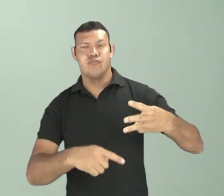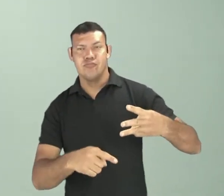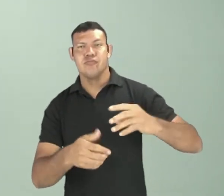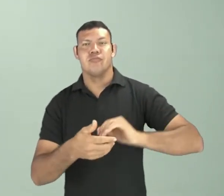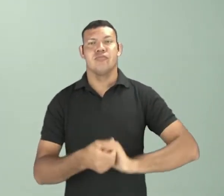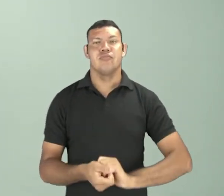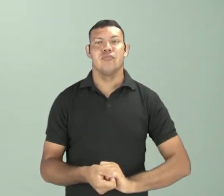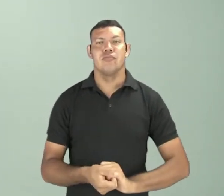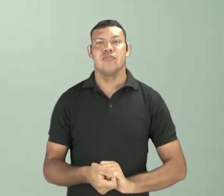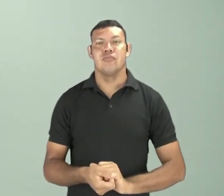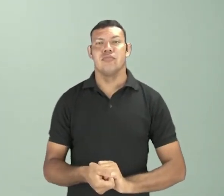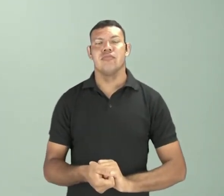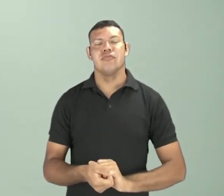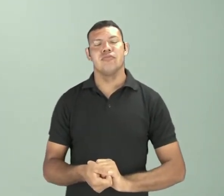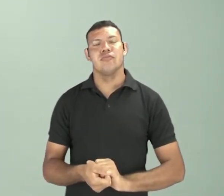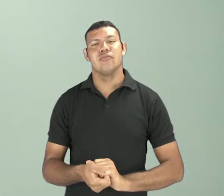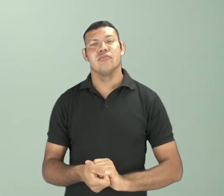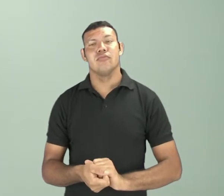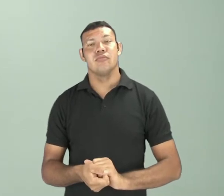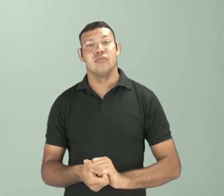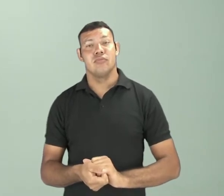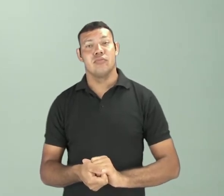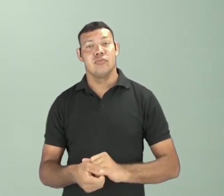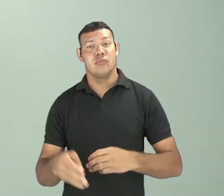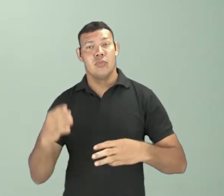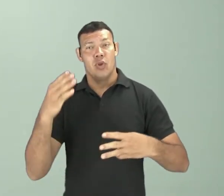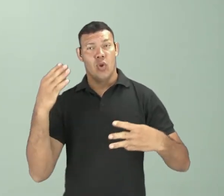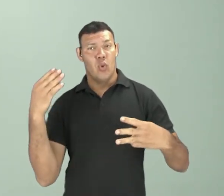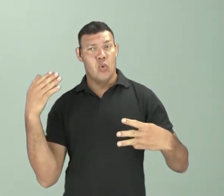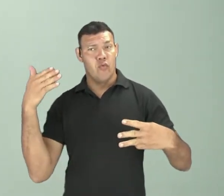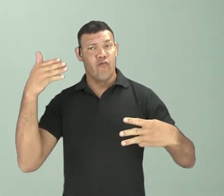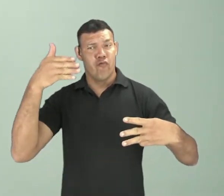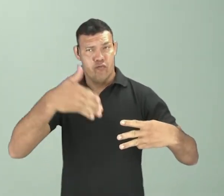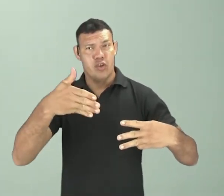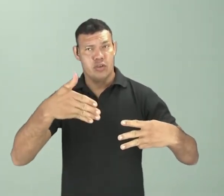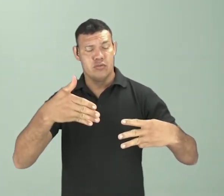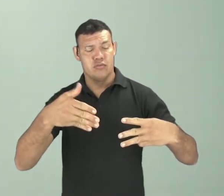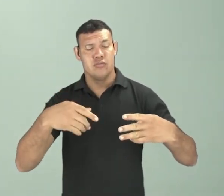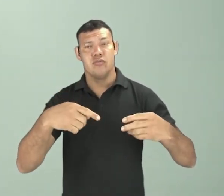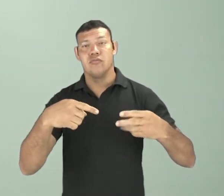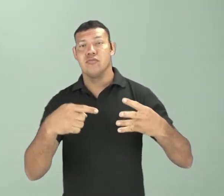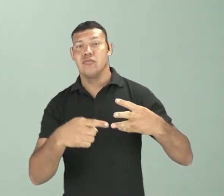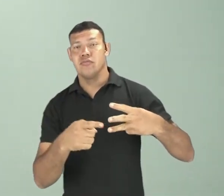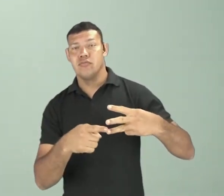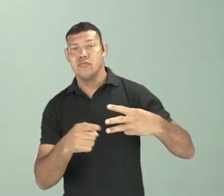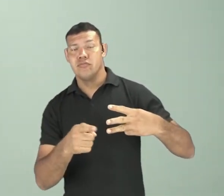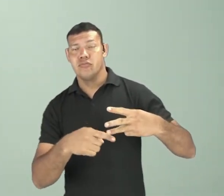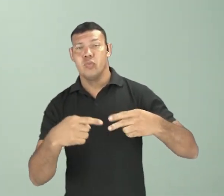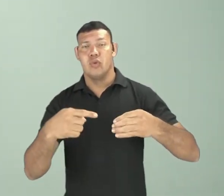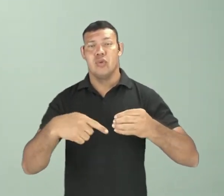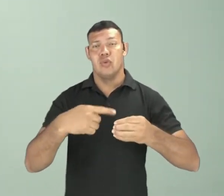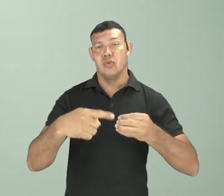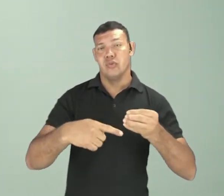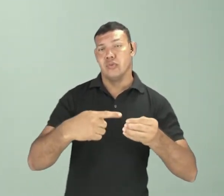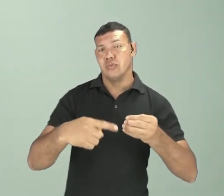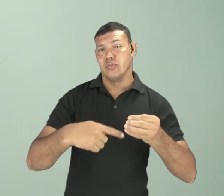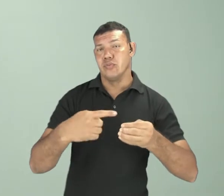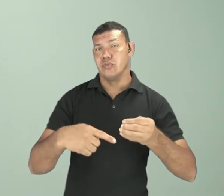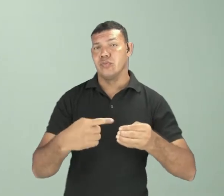vocês, aqui nós vamos dar ênfase na aula de hoje é no processo de radiação, que é aquele